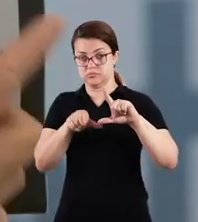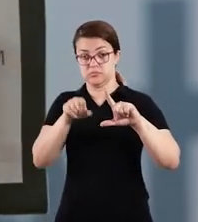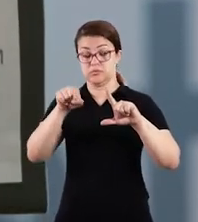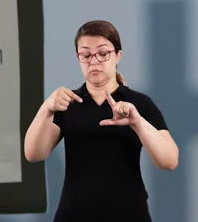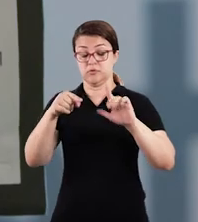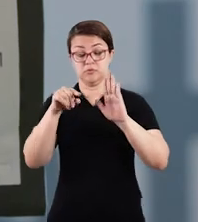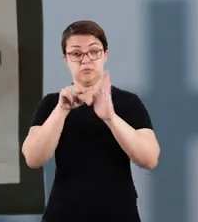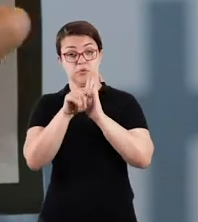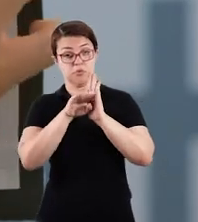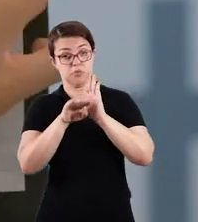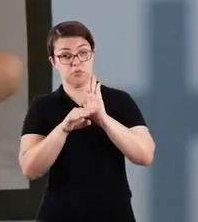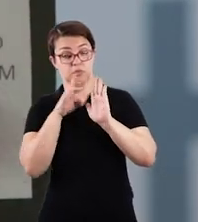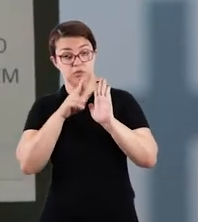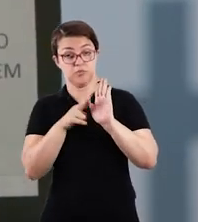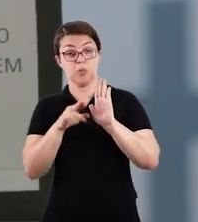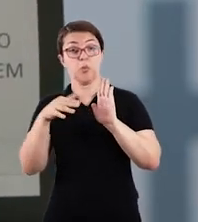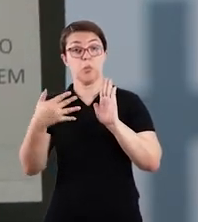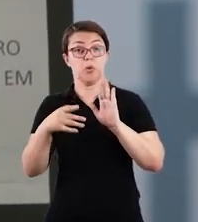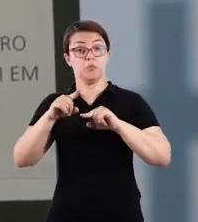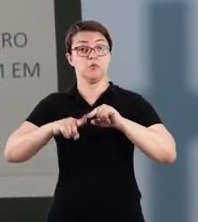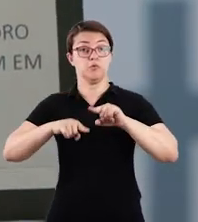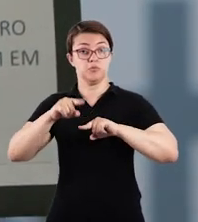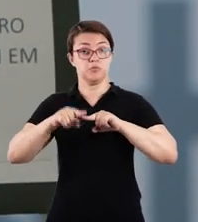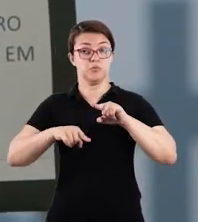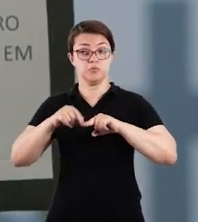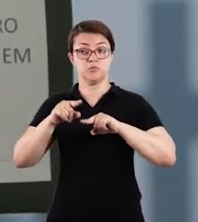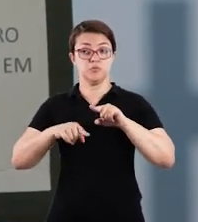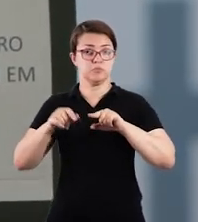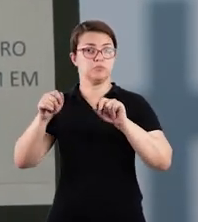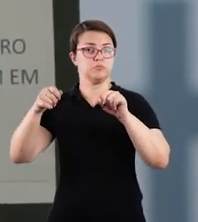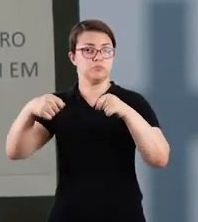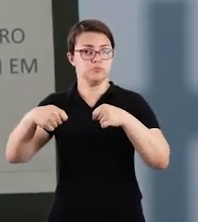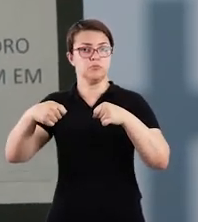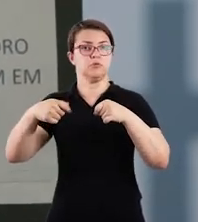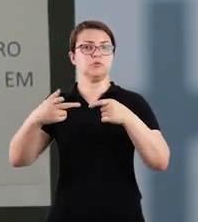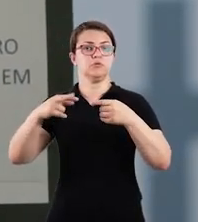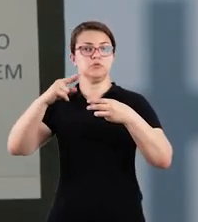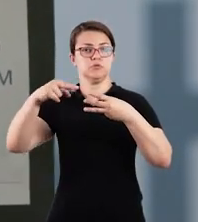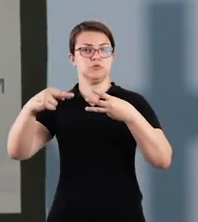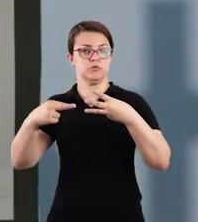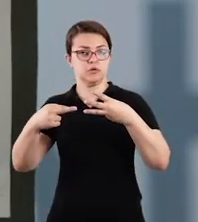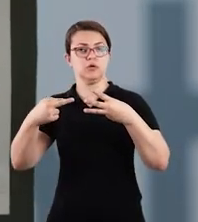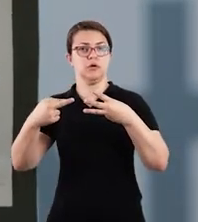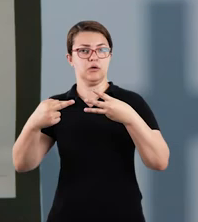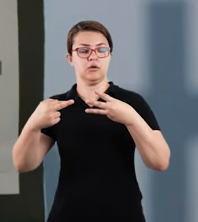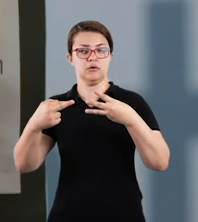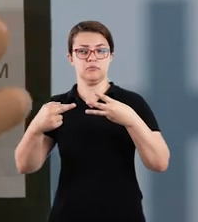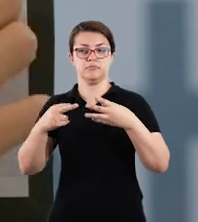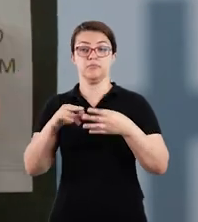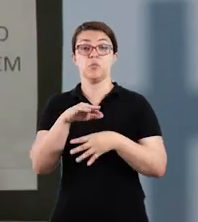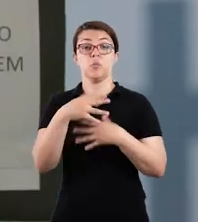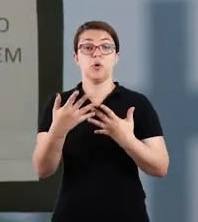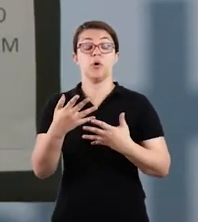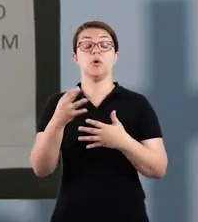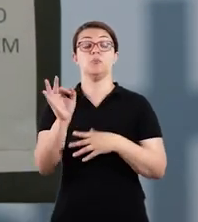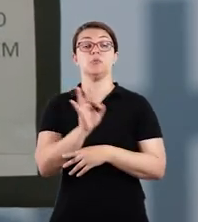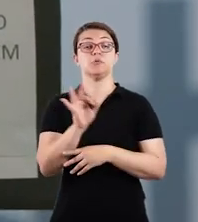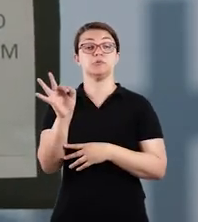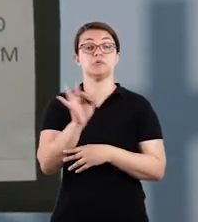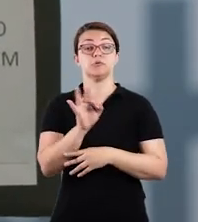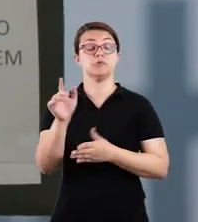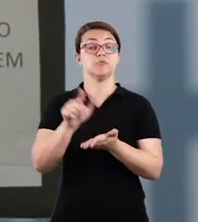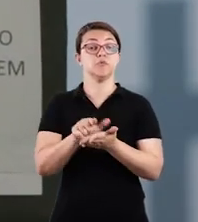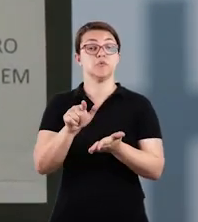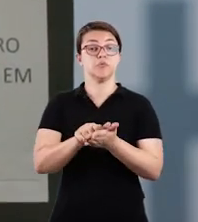perguntas. Qual o produto que mais foi reciclado? Então, de acordo aqui com a porcentagem, né? Qual foi a porcentagem da